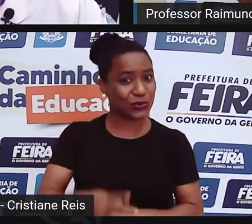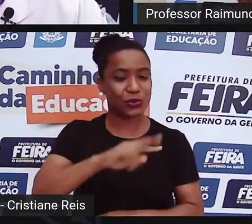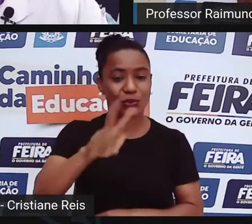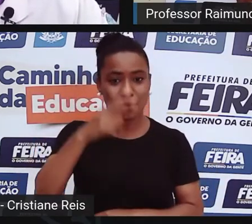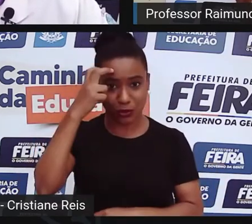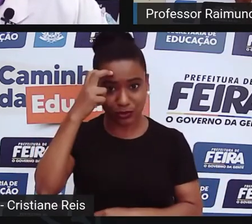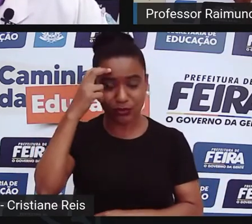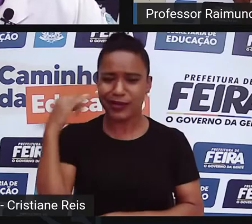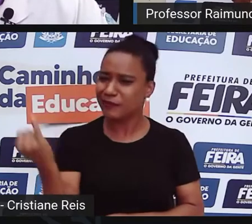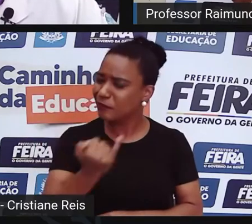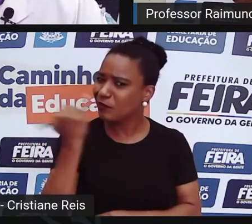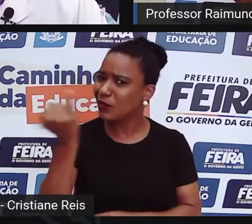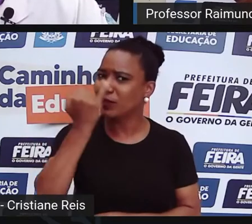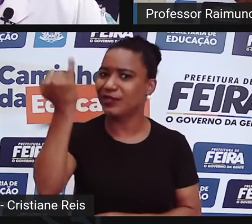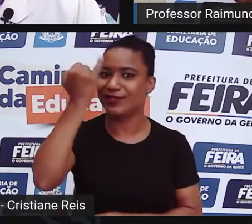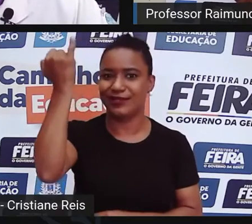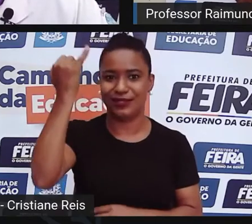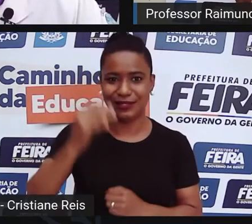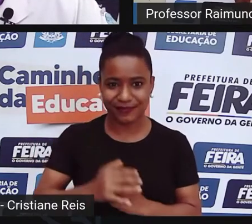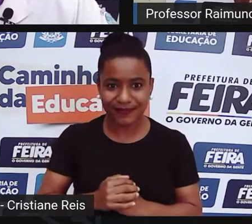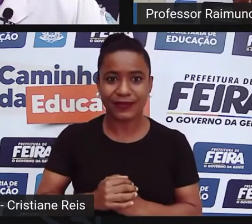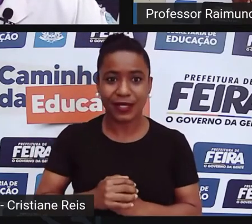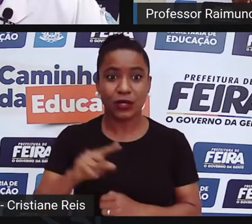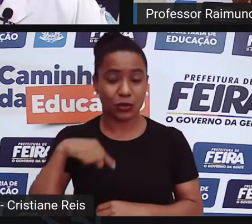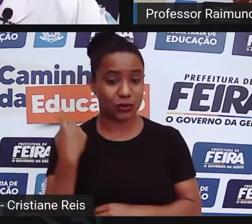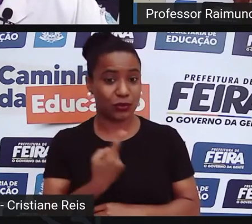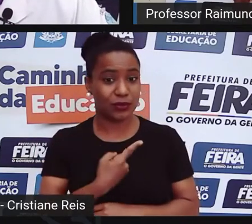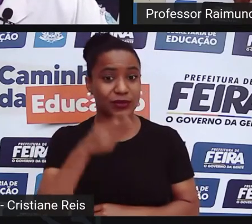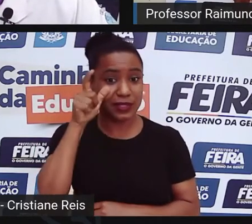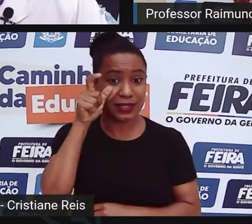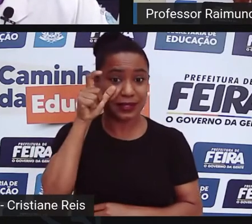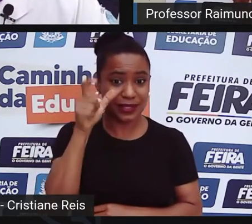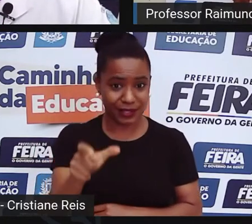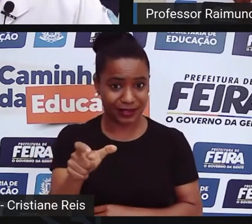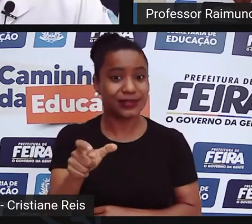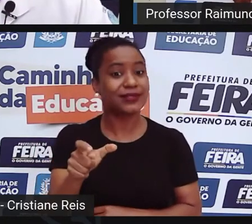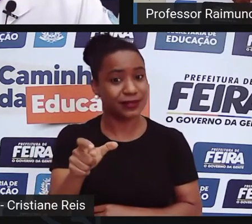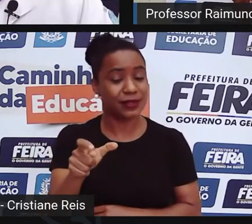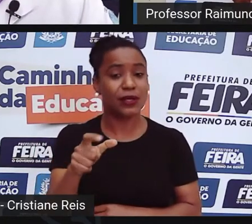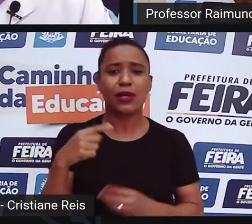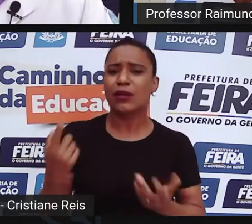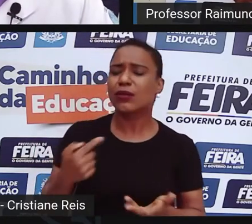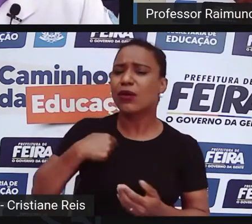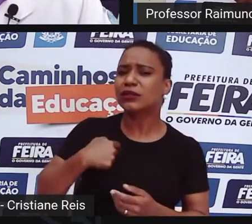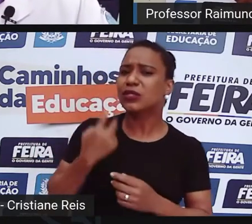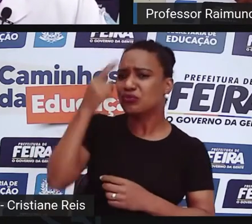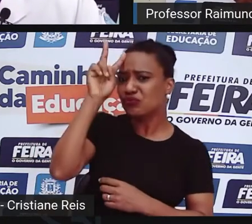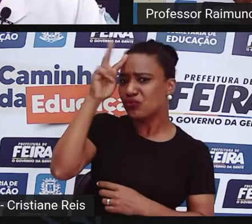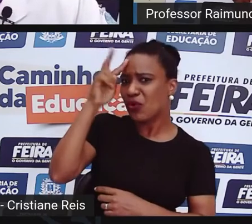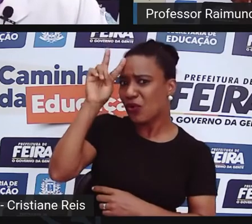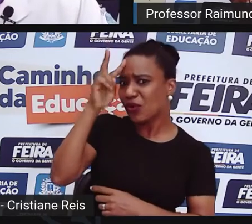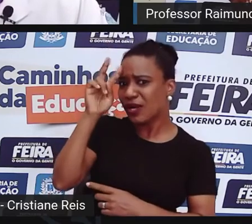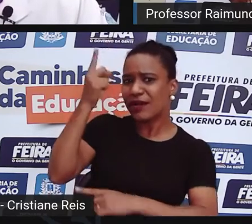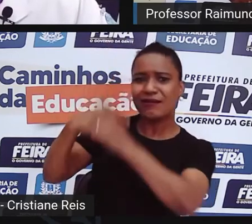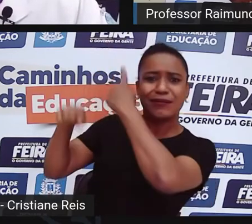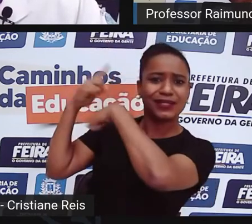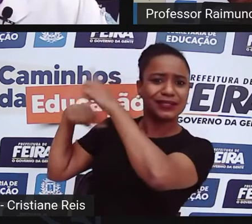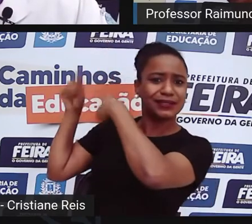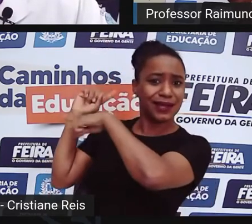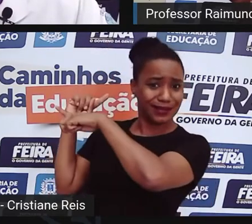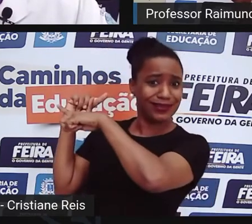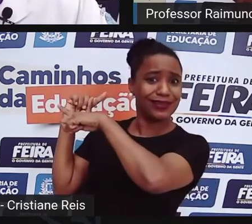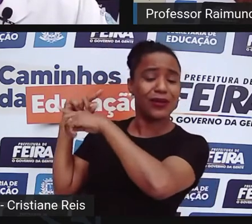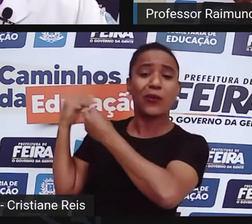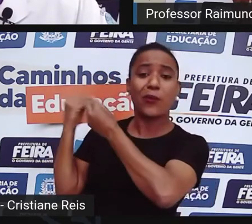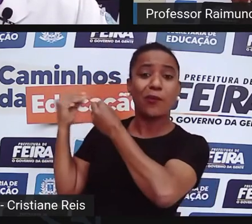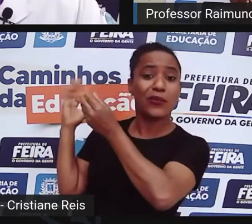ter o interesse Em buscar As nossas raízes Os nossos conhecimentos Eu peço Que todo